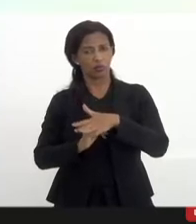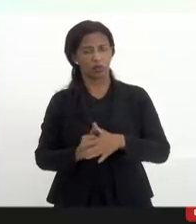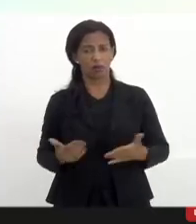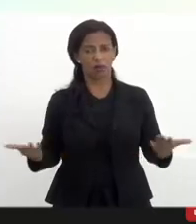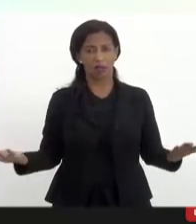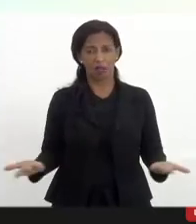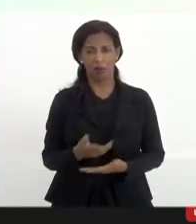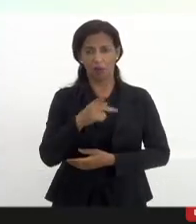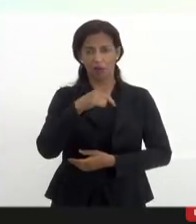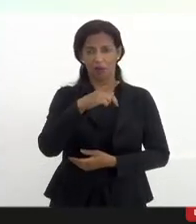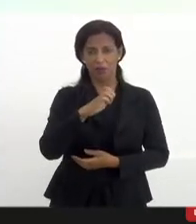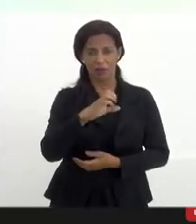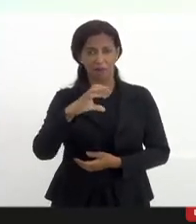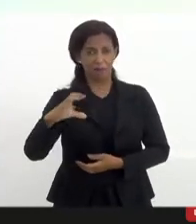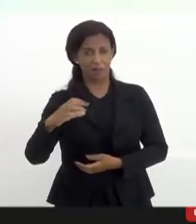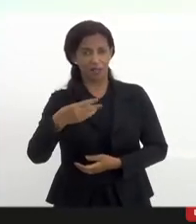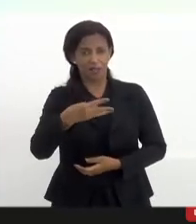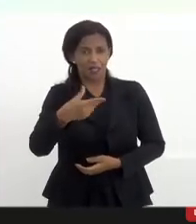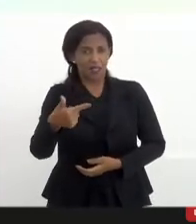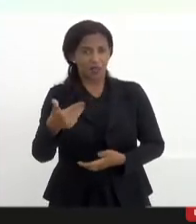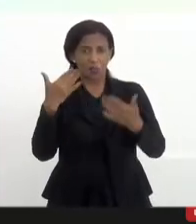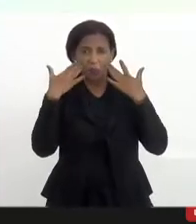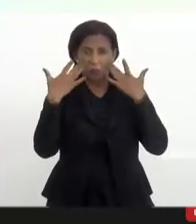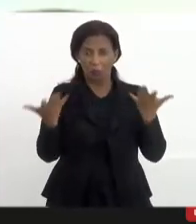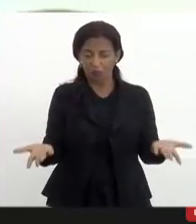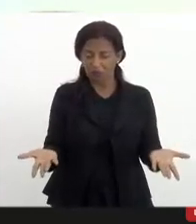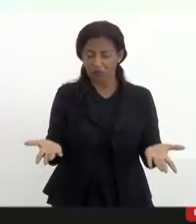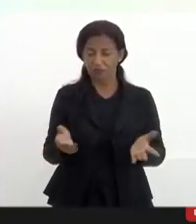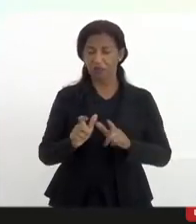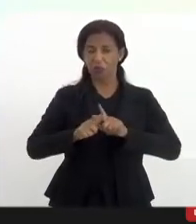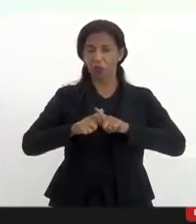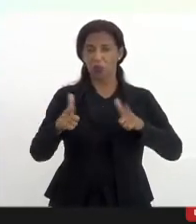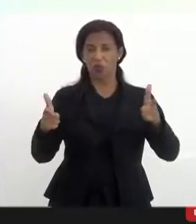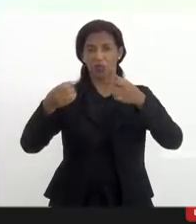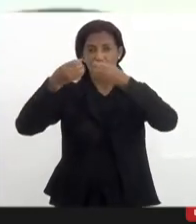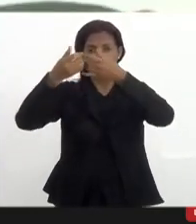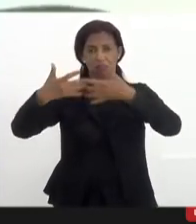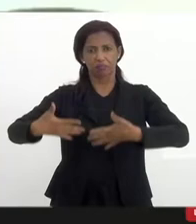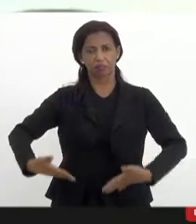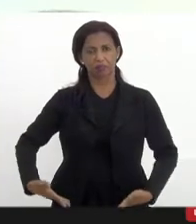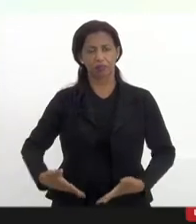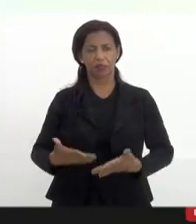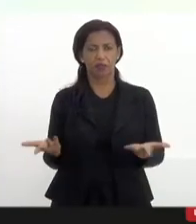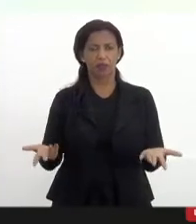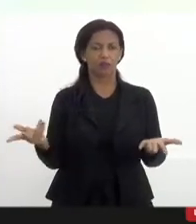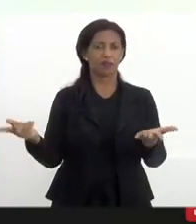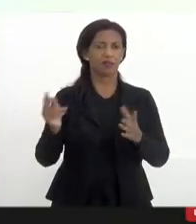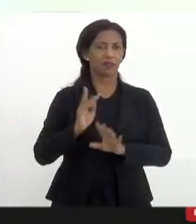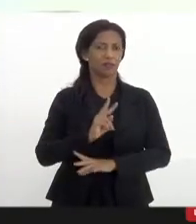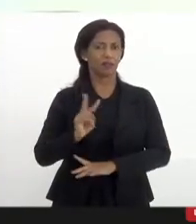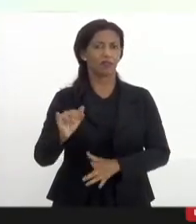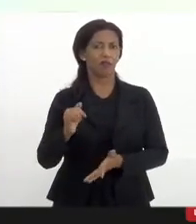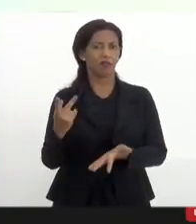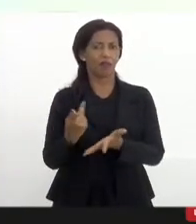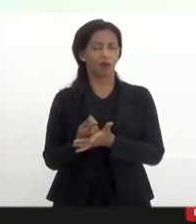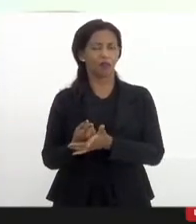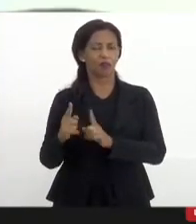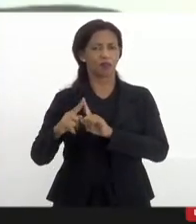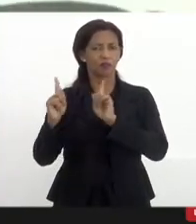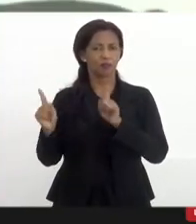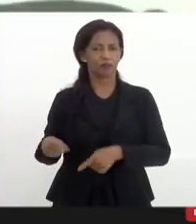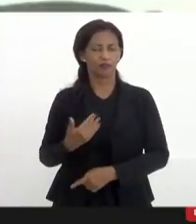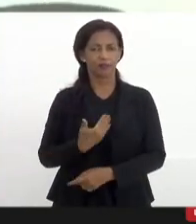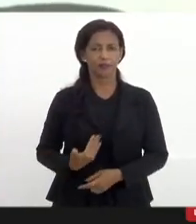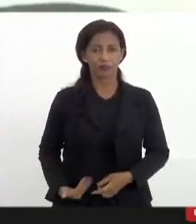inclusive, com essa PEC 32, demonstra, claro, o grande desmonte que pretendem fazer perante o serviço público